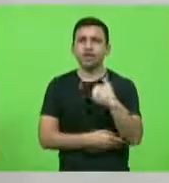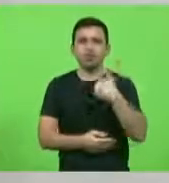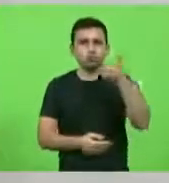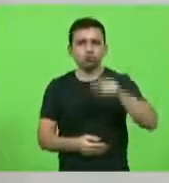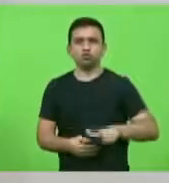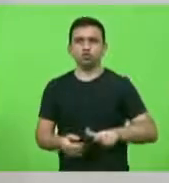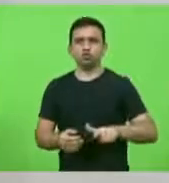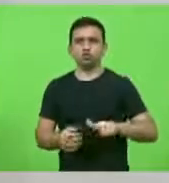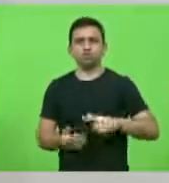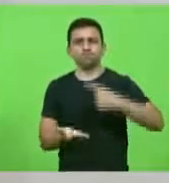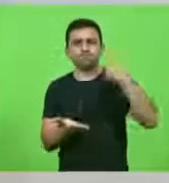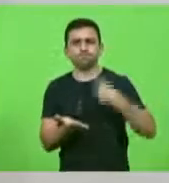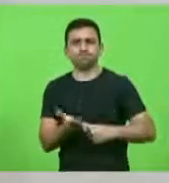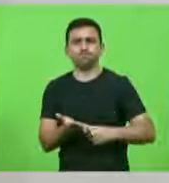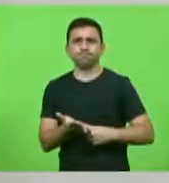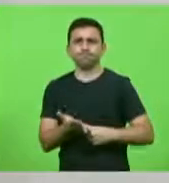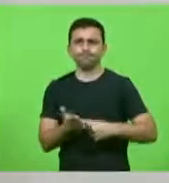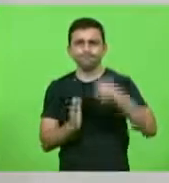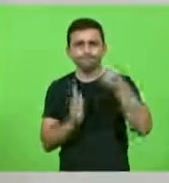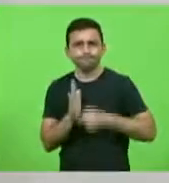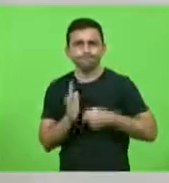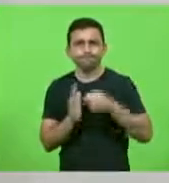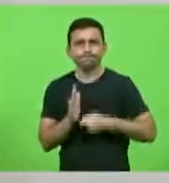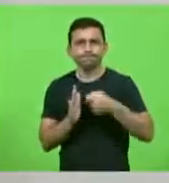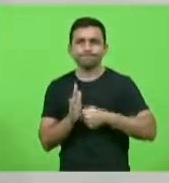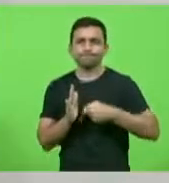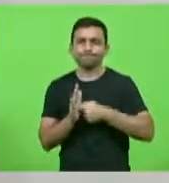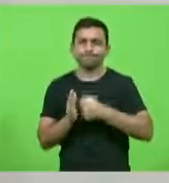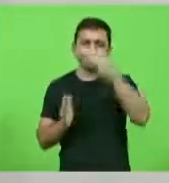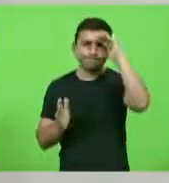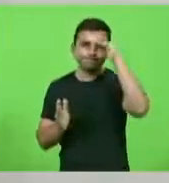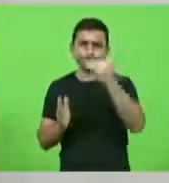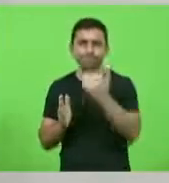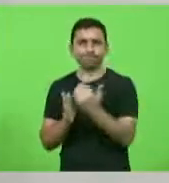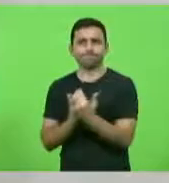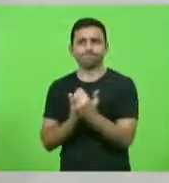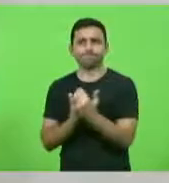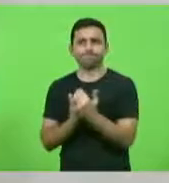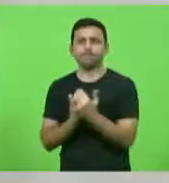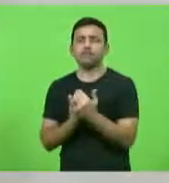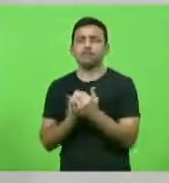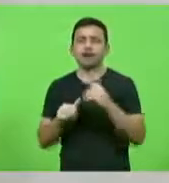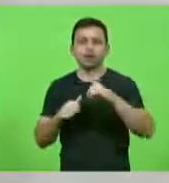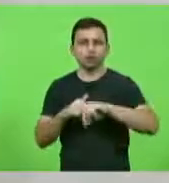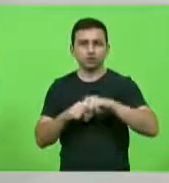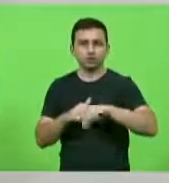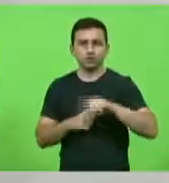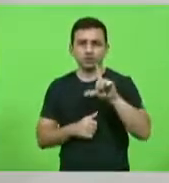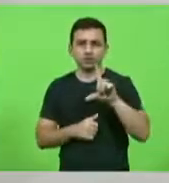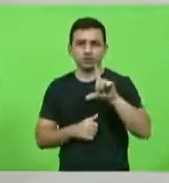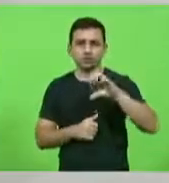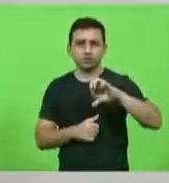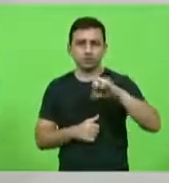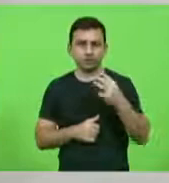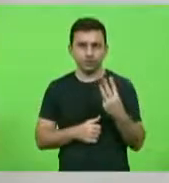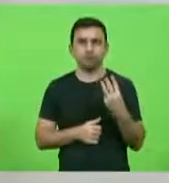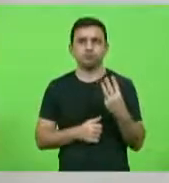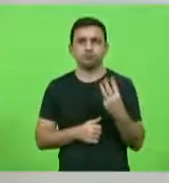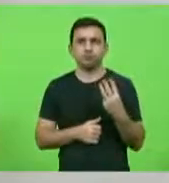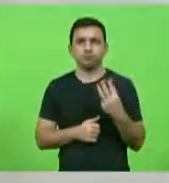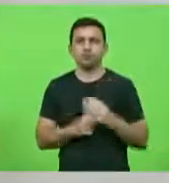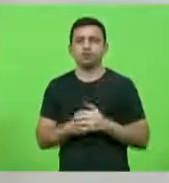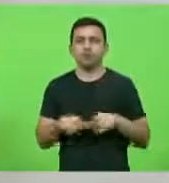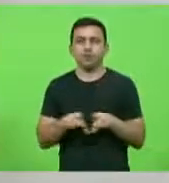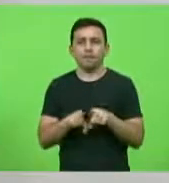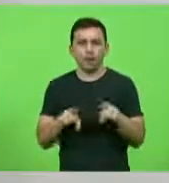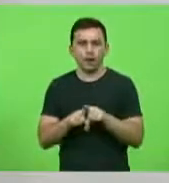o compromisso de seguir lutando pelo cumprimento efetivo do artigo 193 e pelo